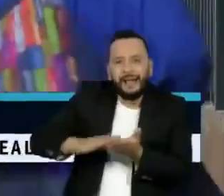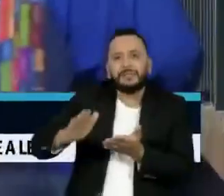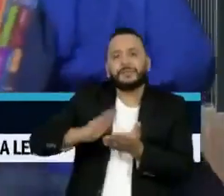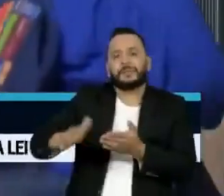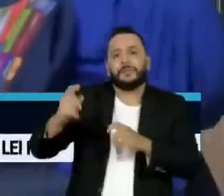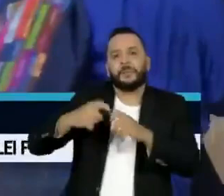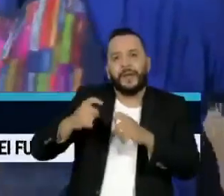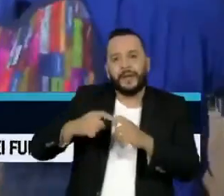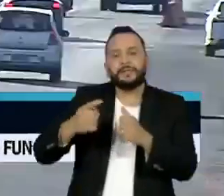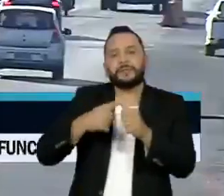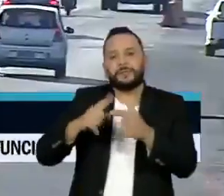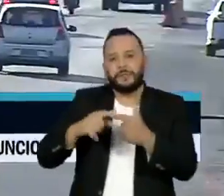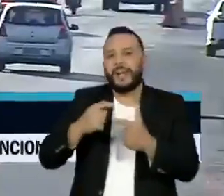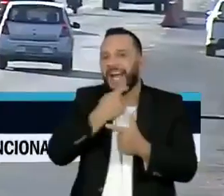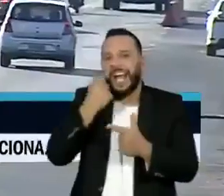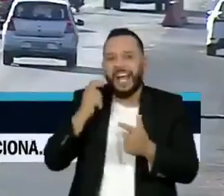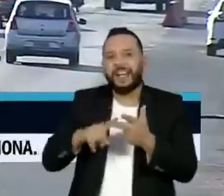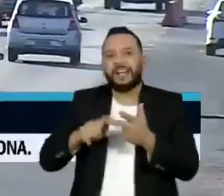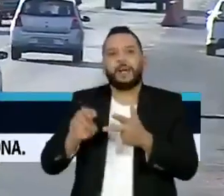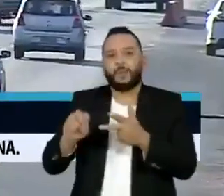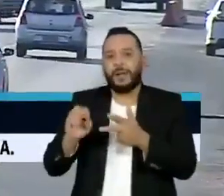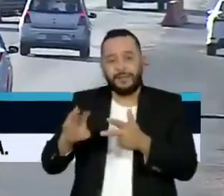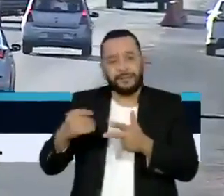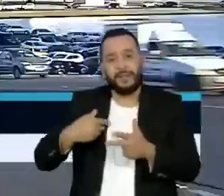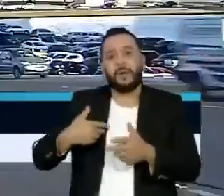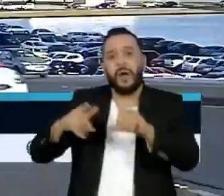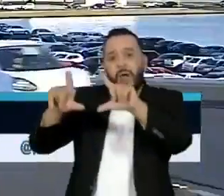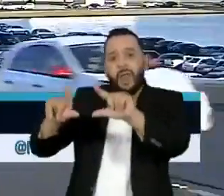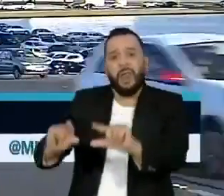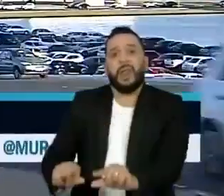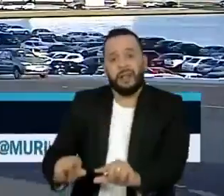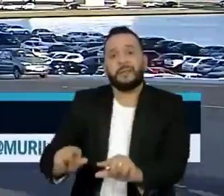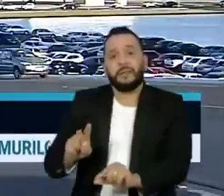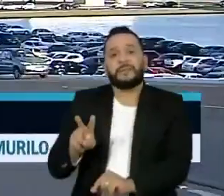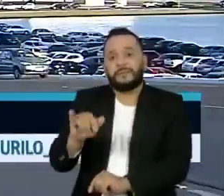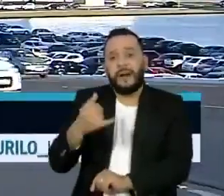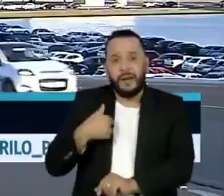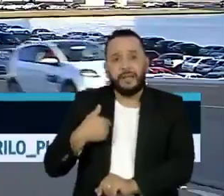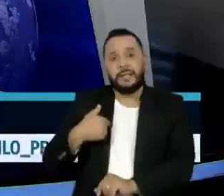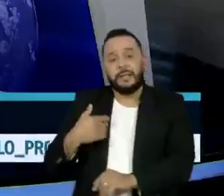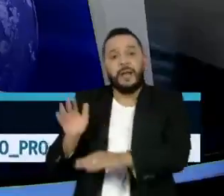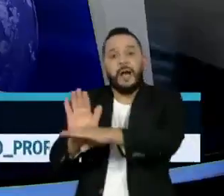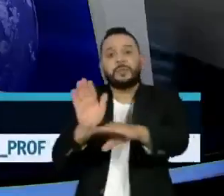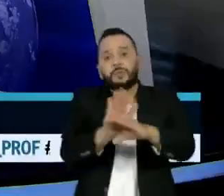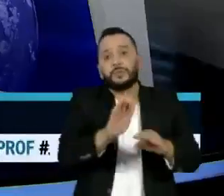dentistas e educação. Recurso que beneficia principalmente a classe média.